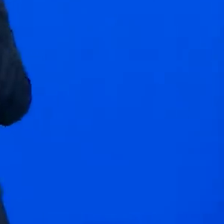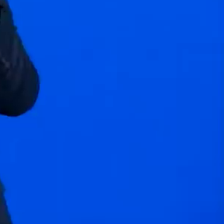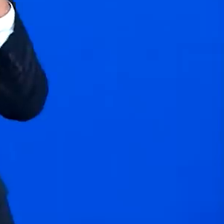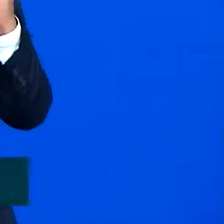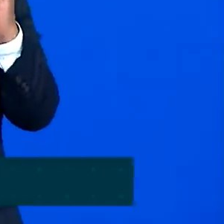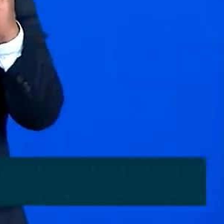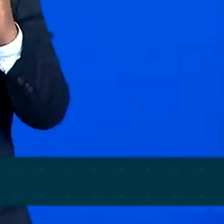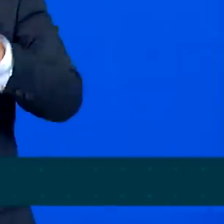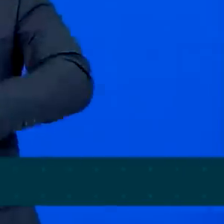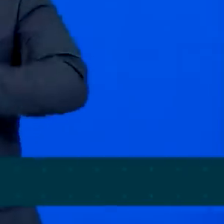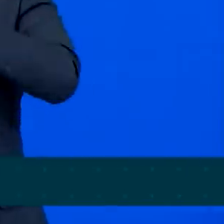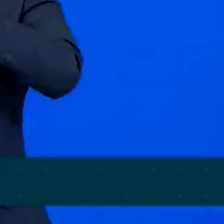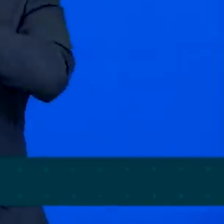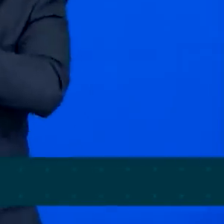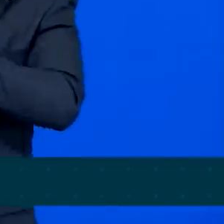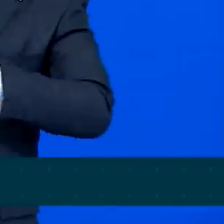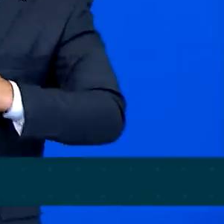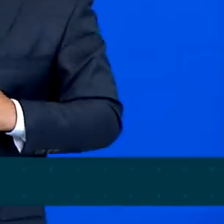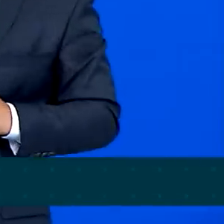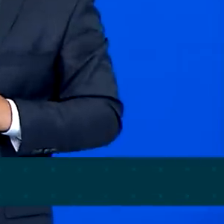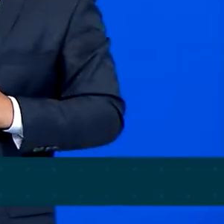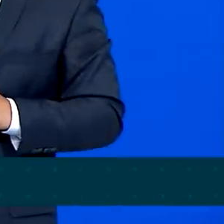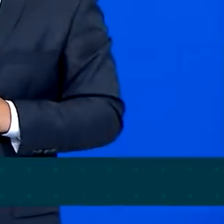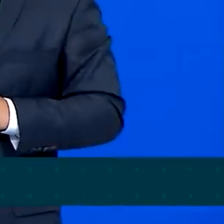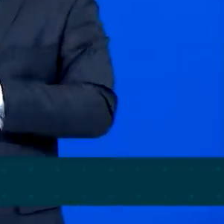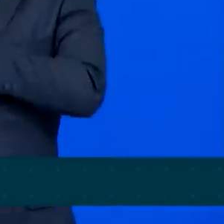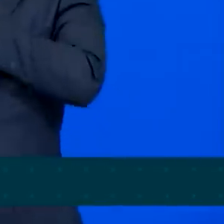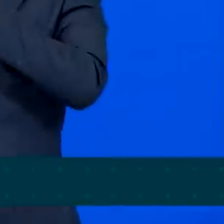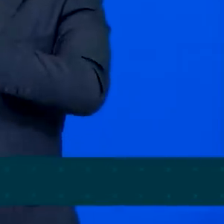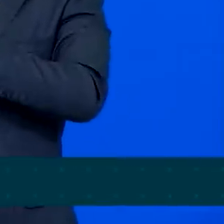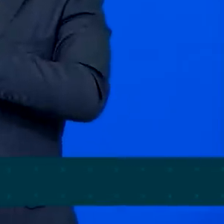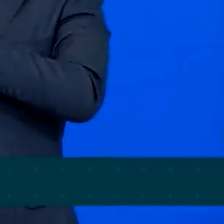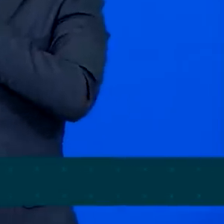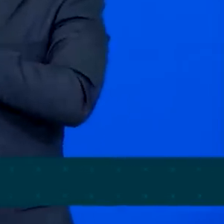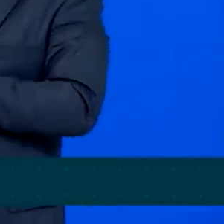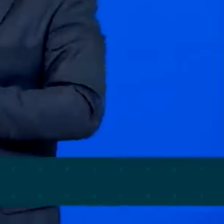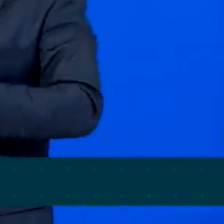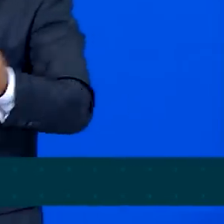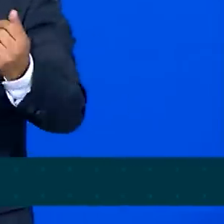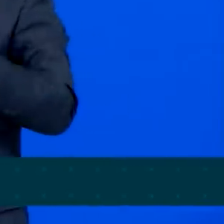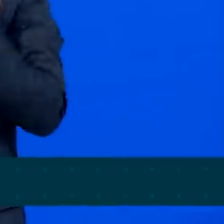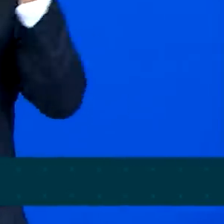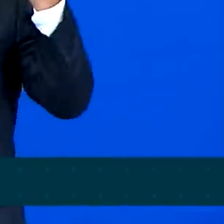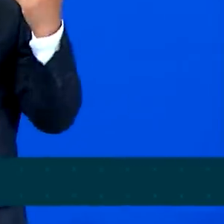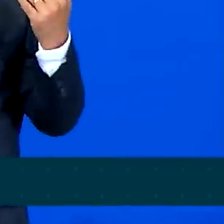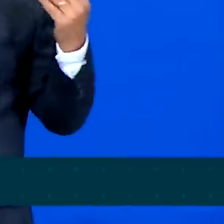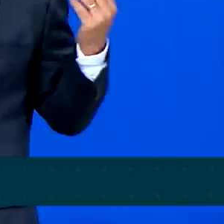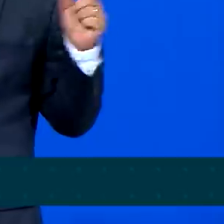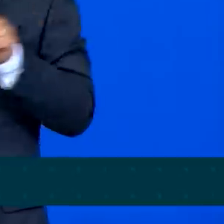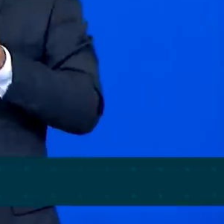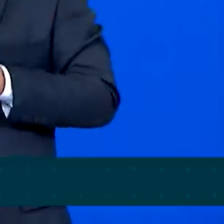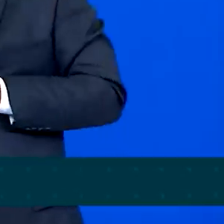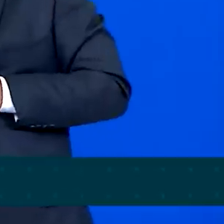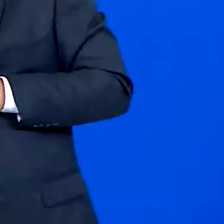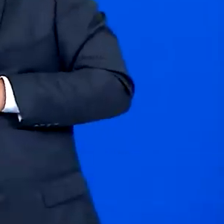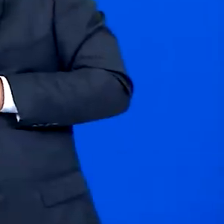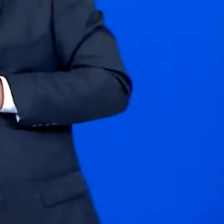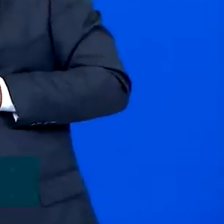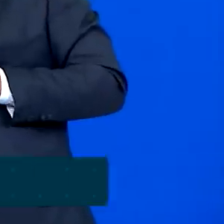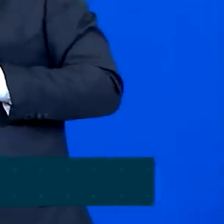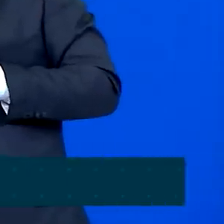trabalho hercúleo, que durou quase dois anos, não se perca ao longo do tempo. E assim, esses 15 normativos,